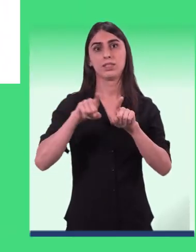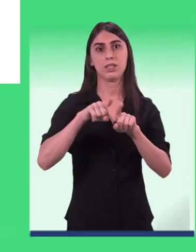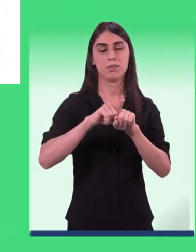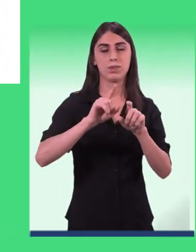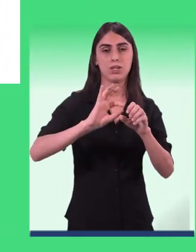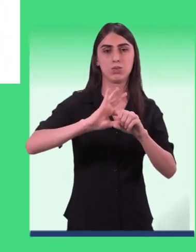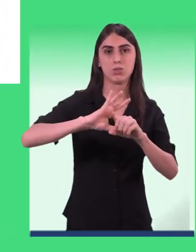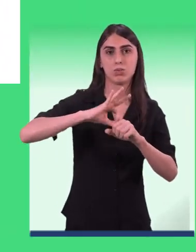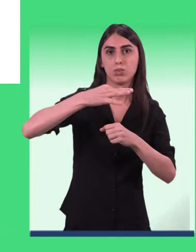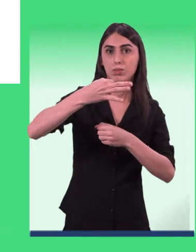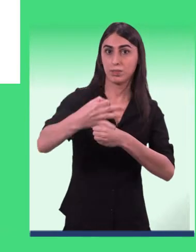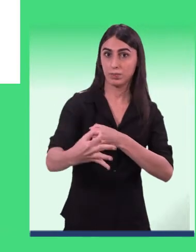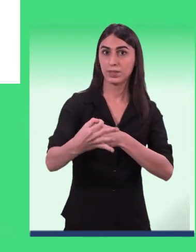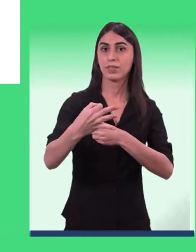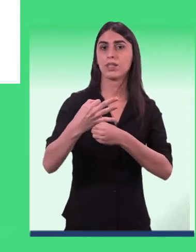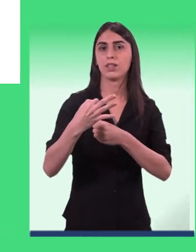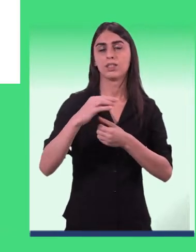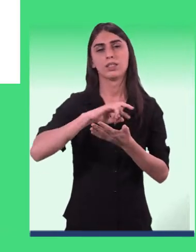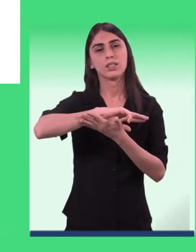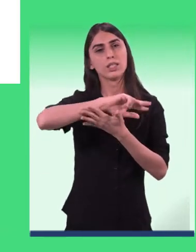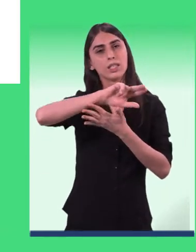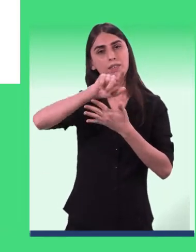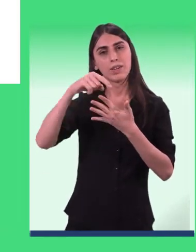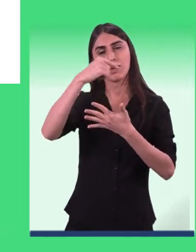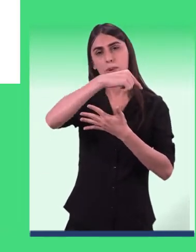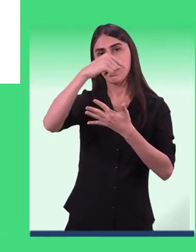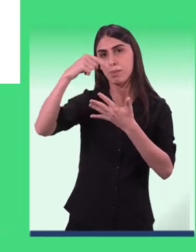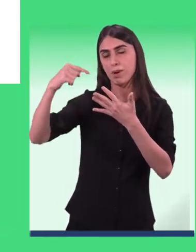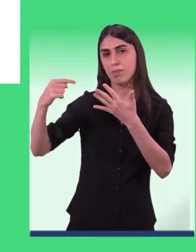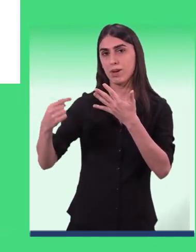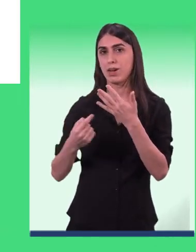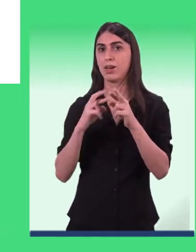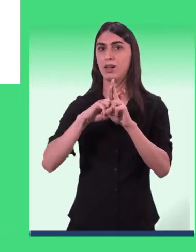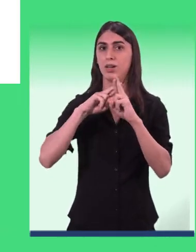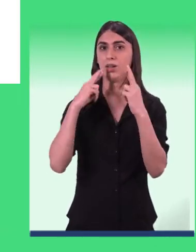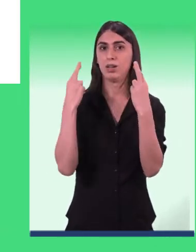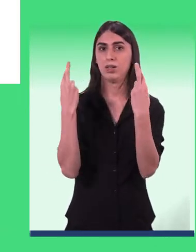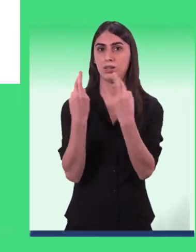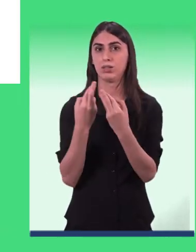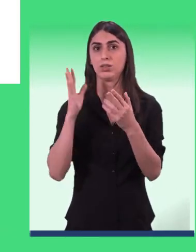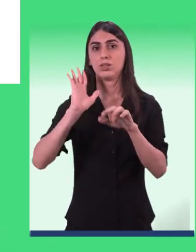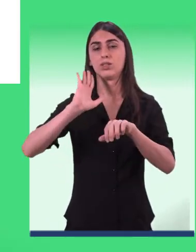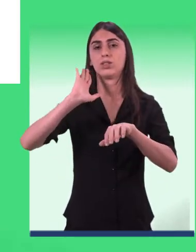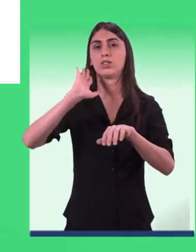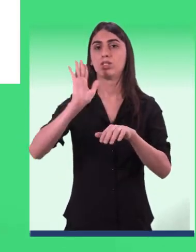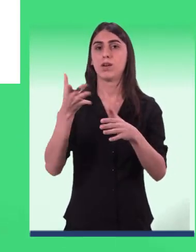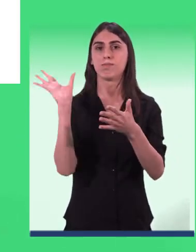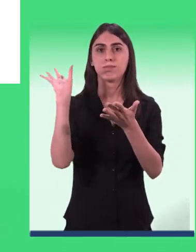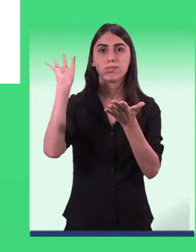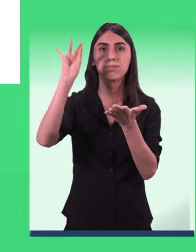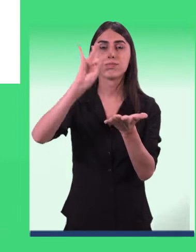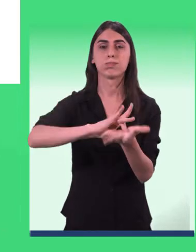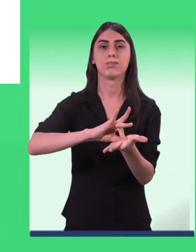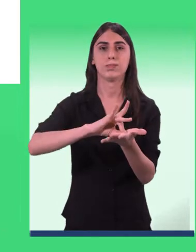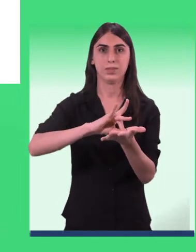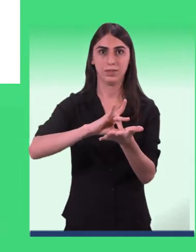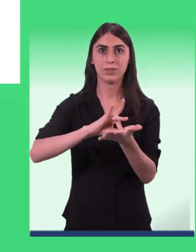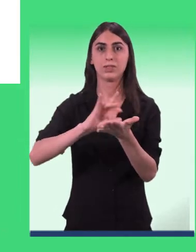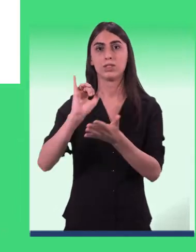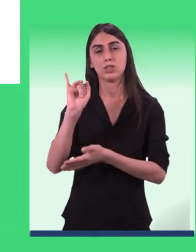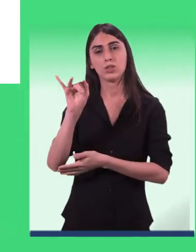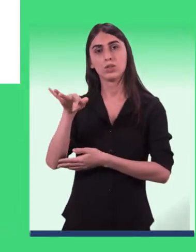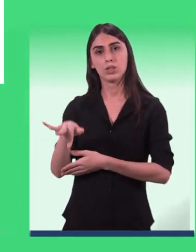curricularização da extensão, e após diversas reuniões, a acreditação já está normatizada na instituição,